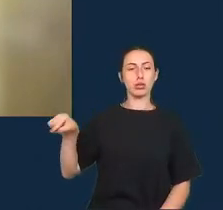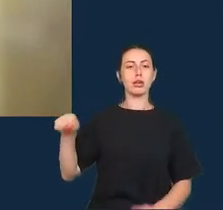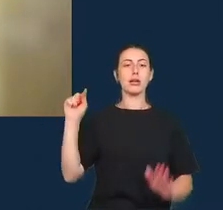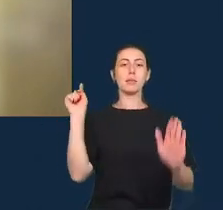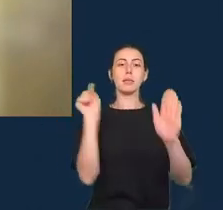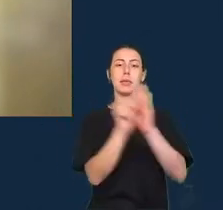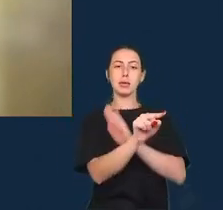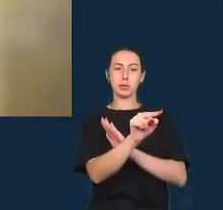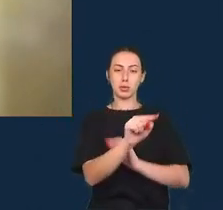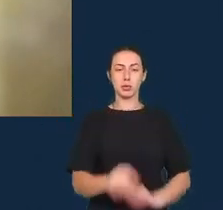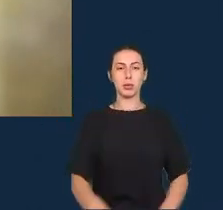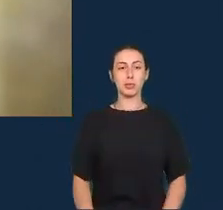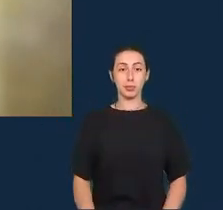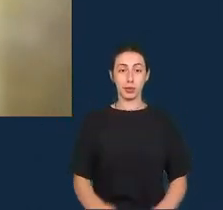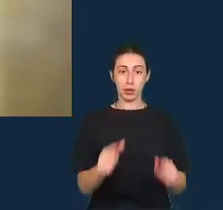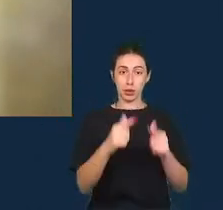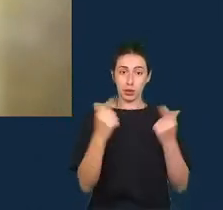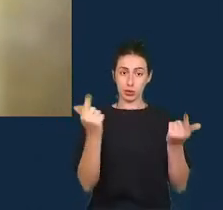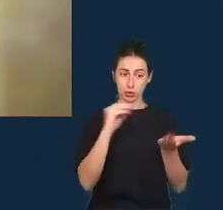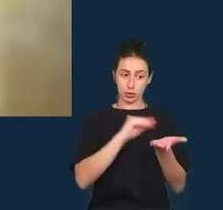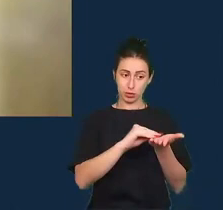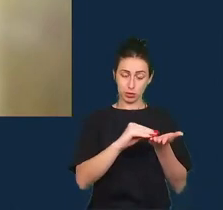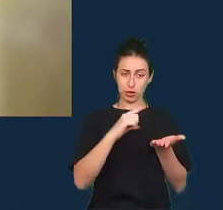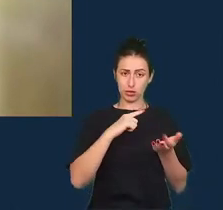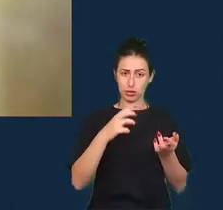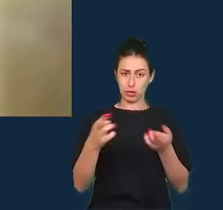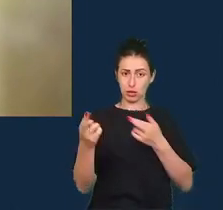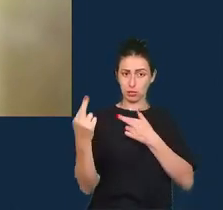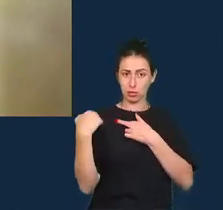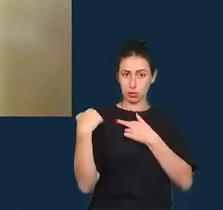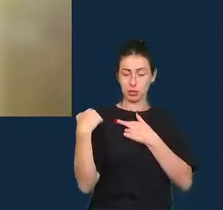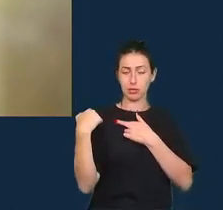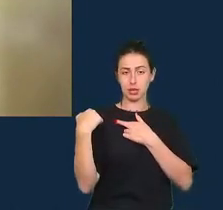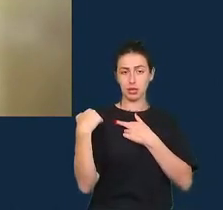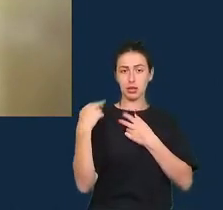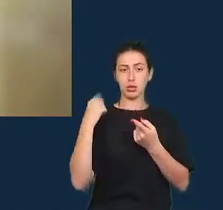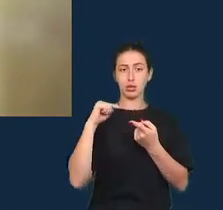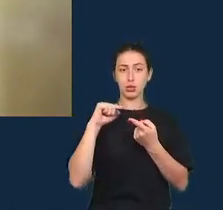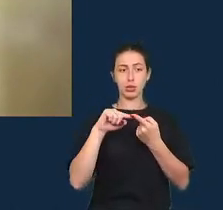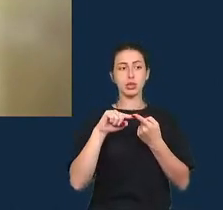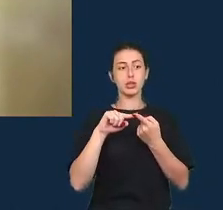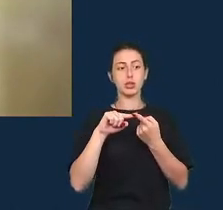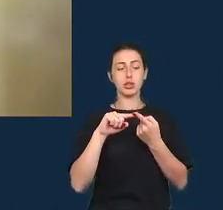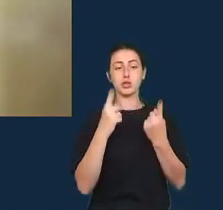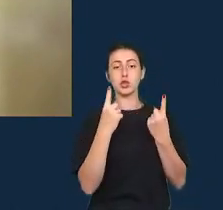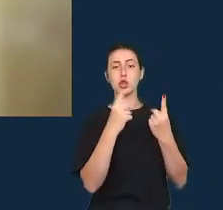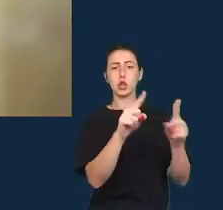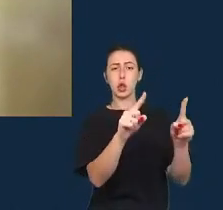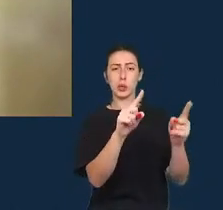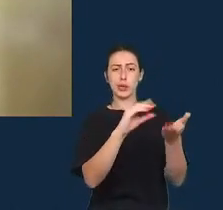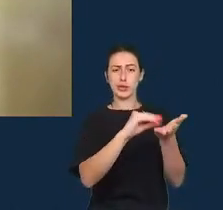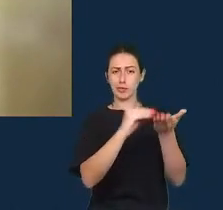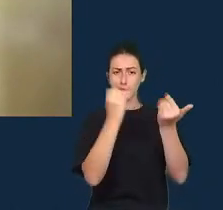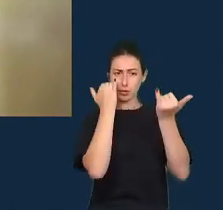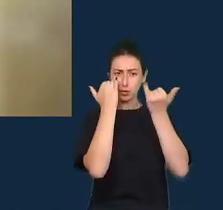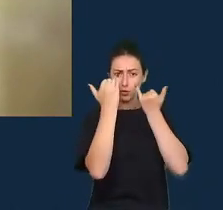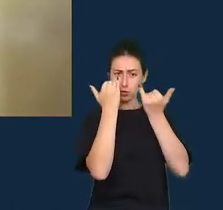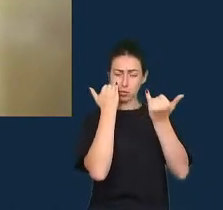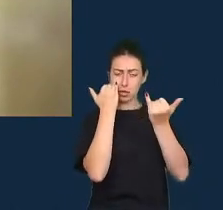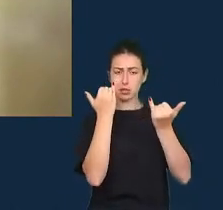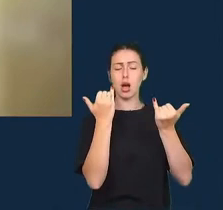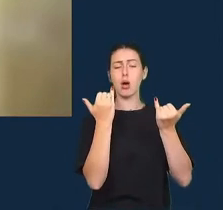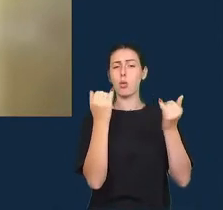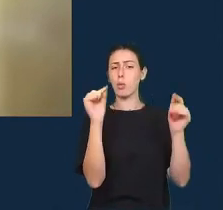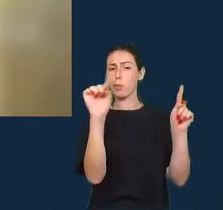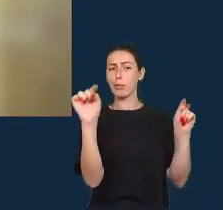responsável por lutar contra a desinformação qual é o papel do jornalismo de dados